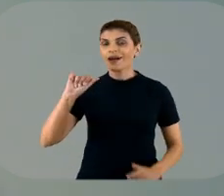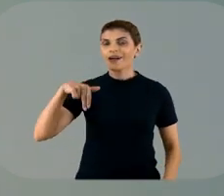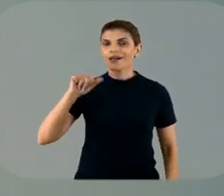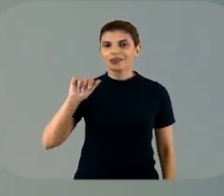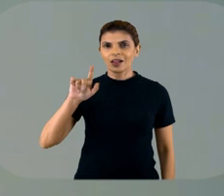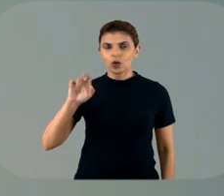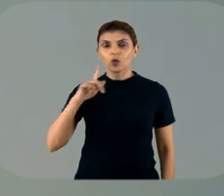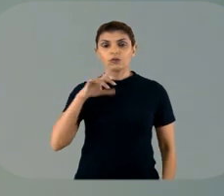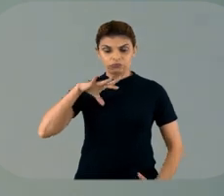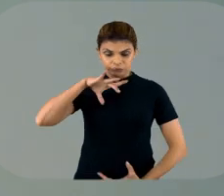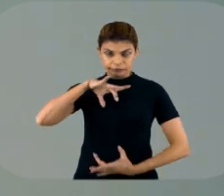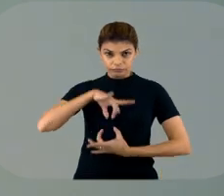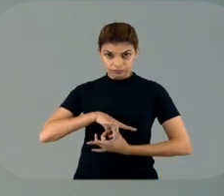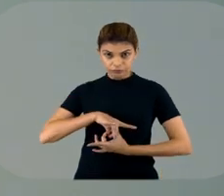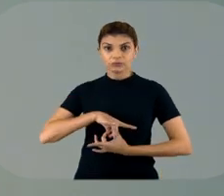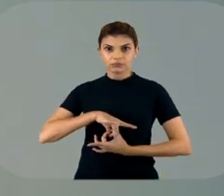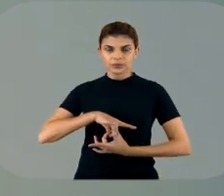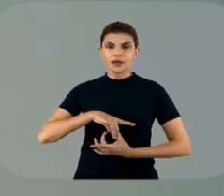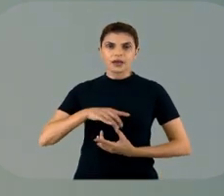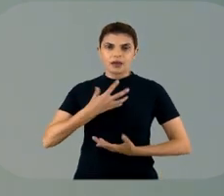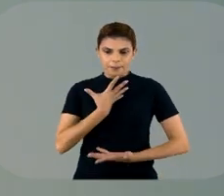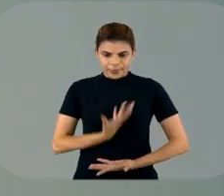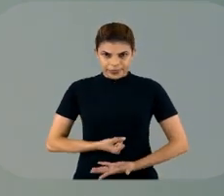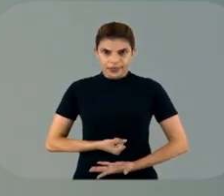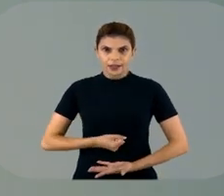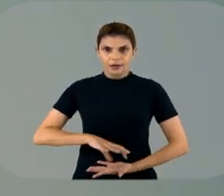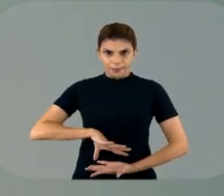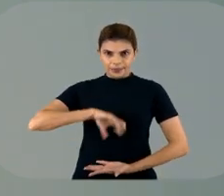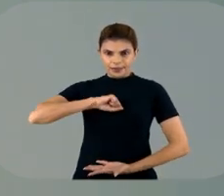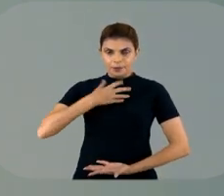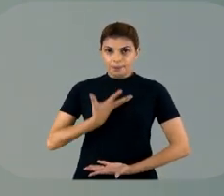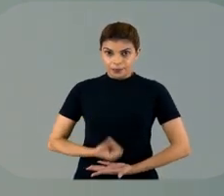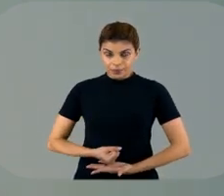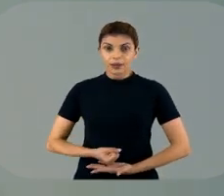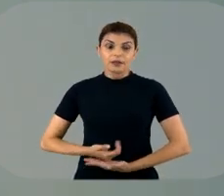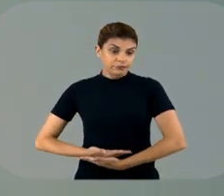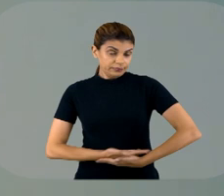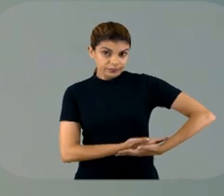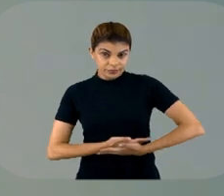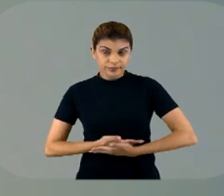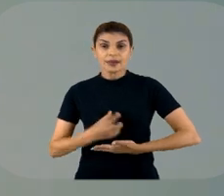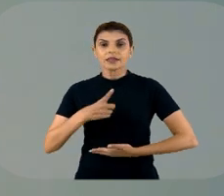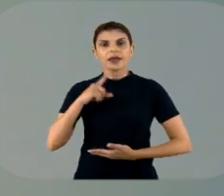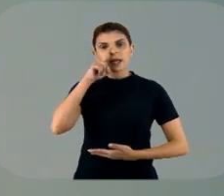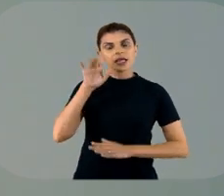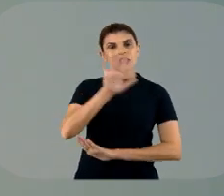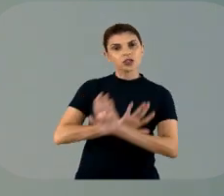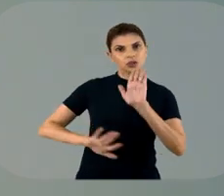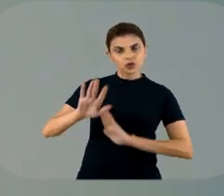do coronavírus e se existem riscos para o feto no caso de